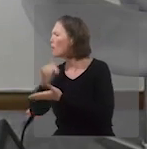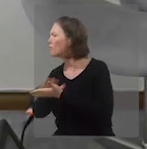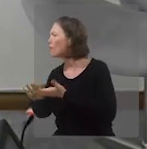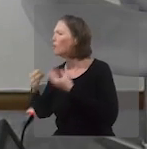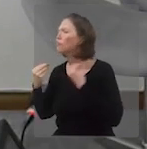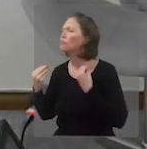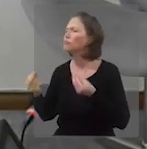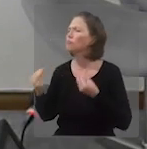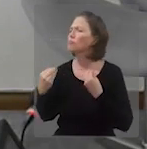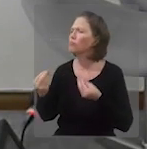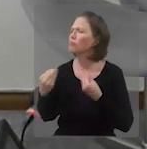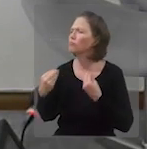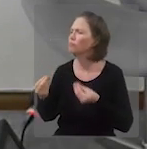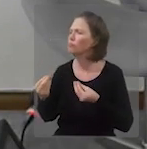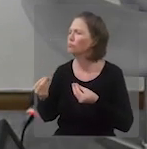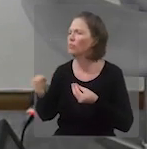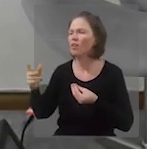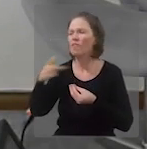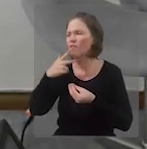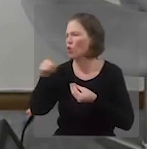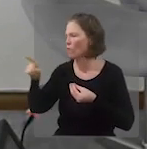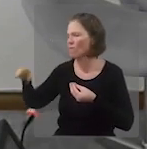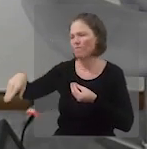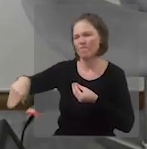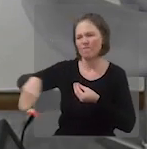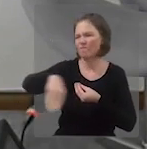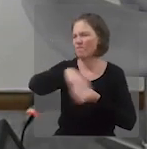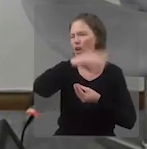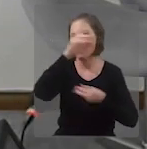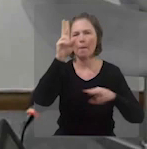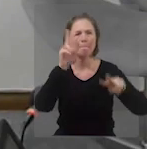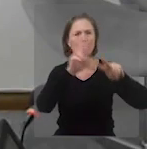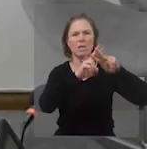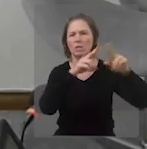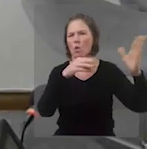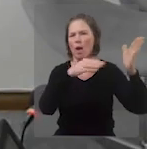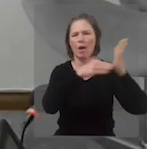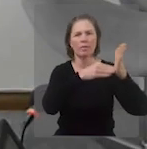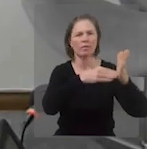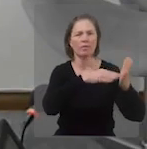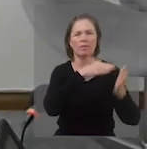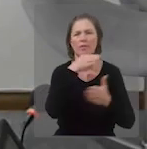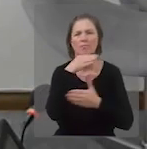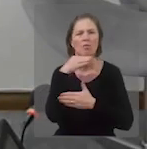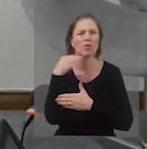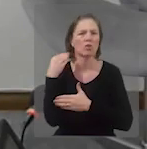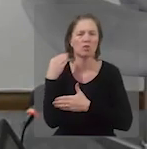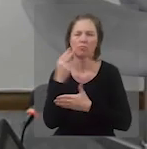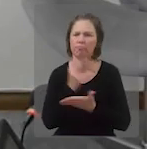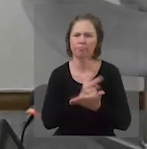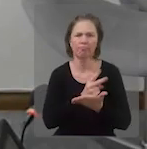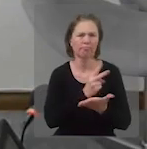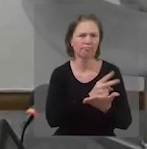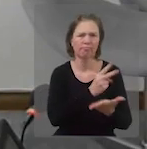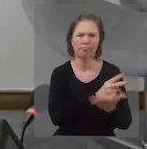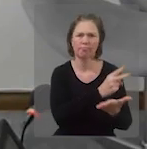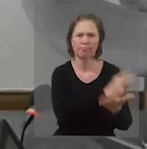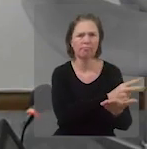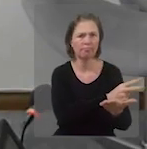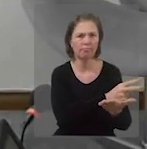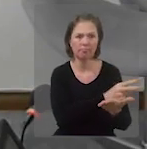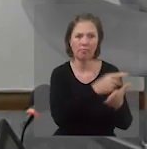agora tu vai pagar. Era uma dívida impagável. Isso significa, em outras palavras, condenação para sempre.